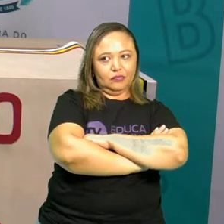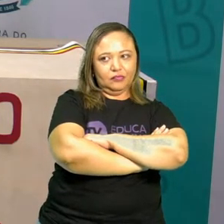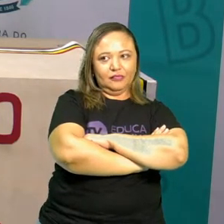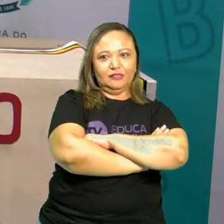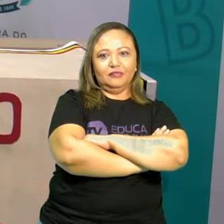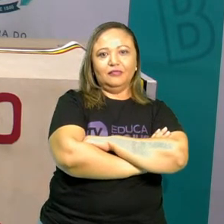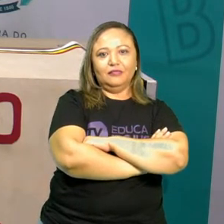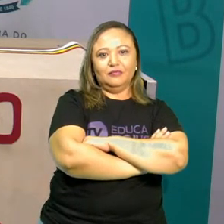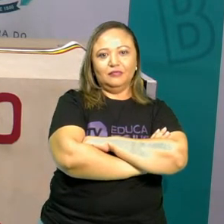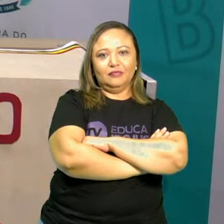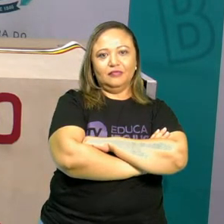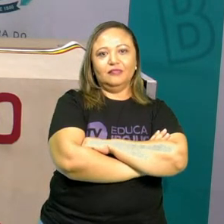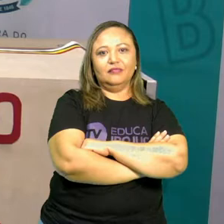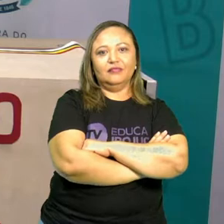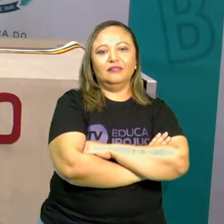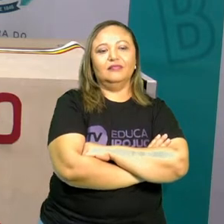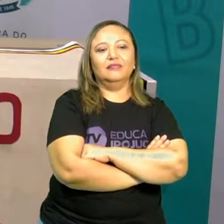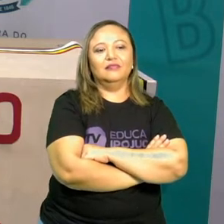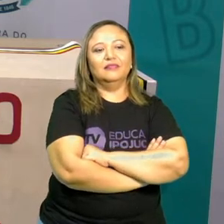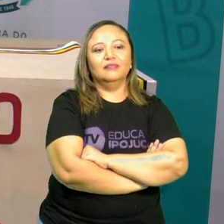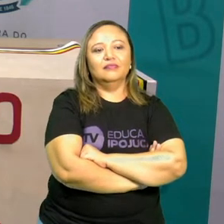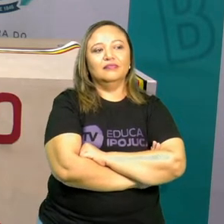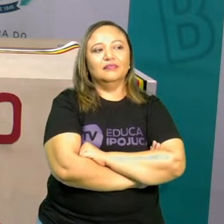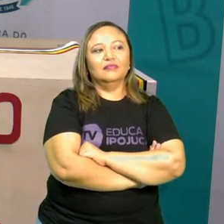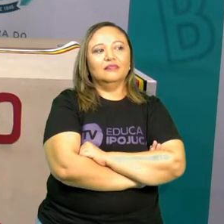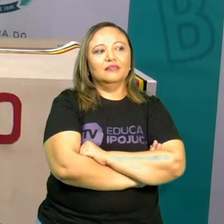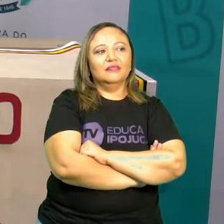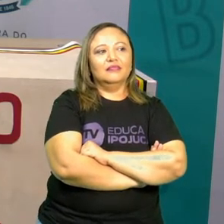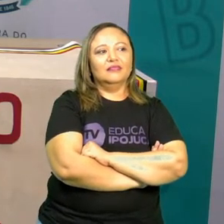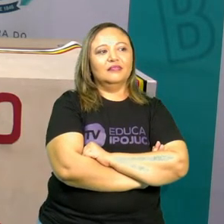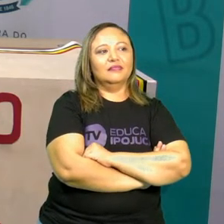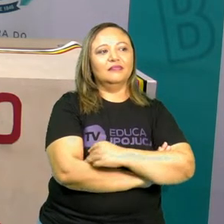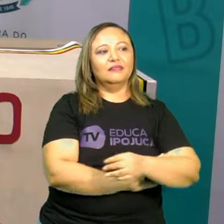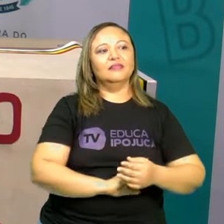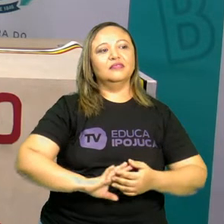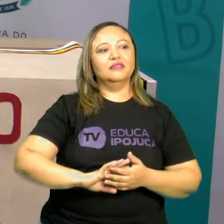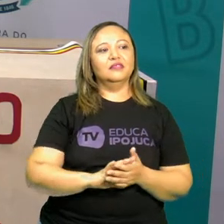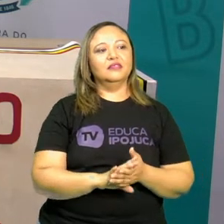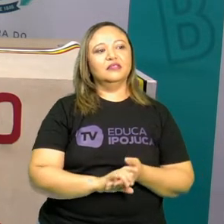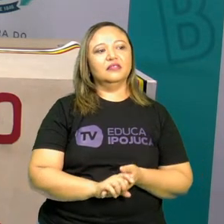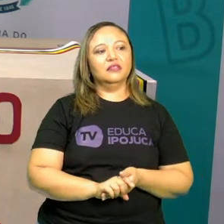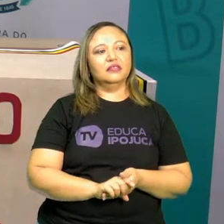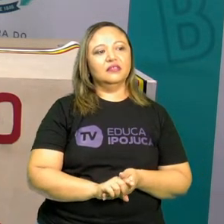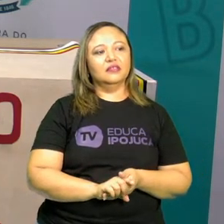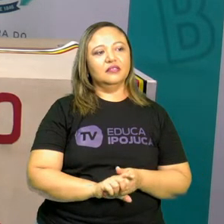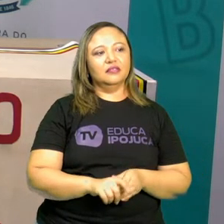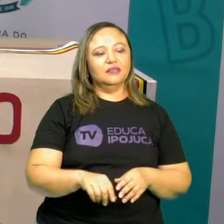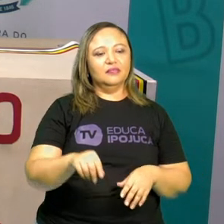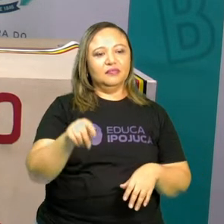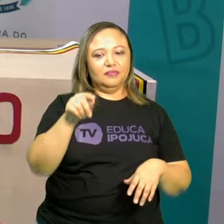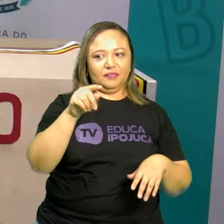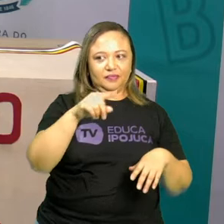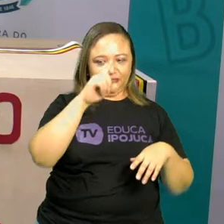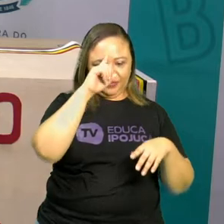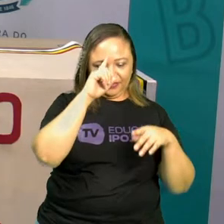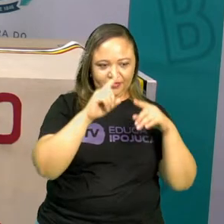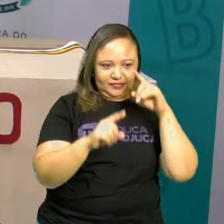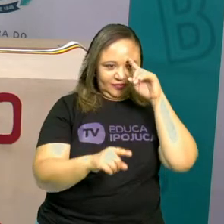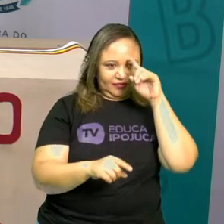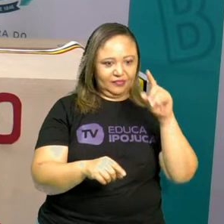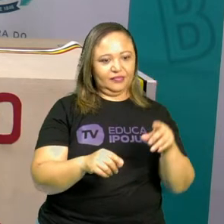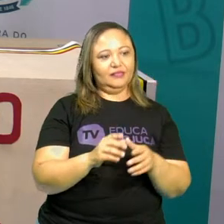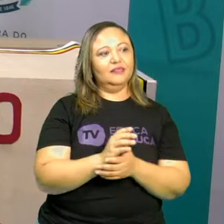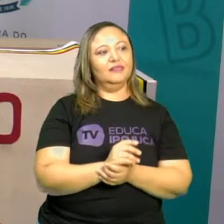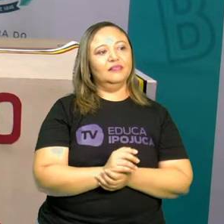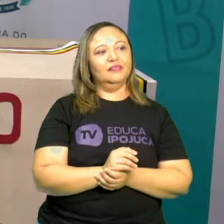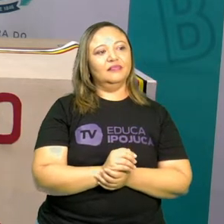Cruza aí os bracinhos na casinha. Muito bem. Vamos ver mais outro comando do mestre.